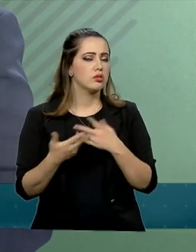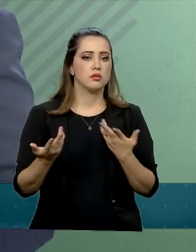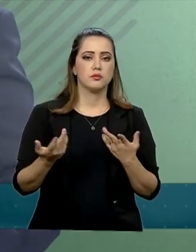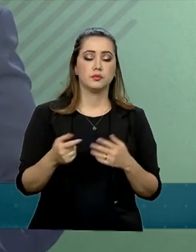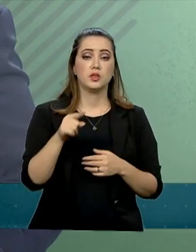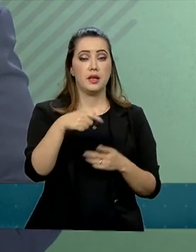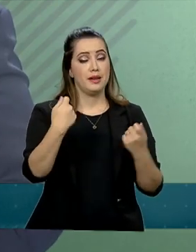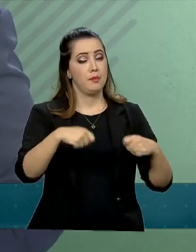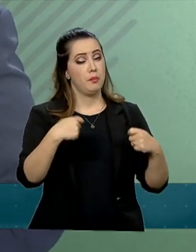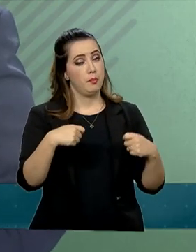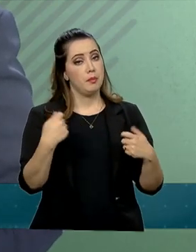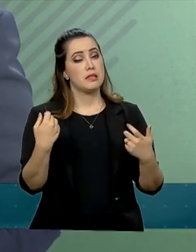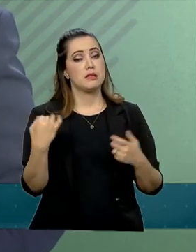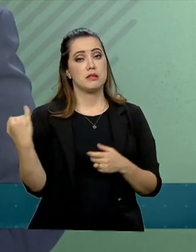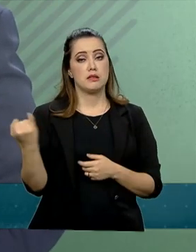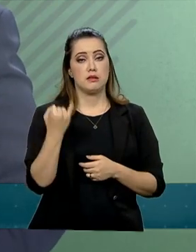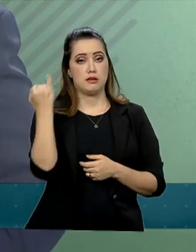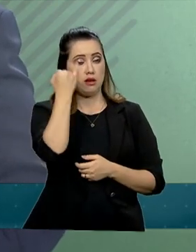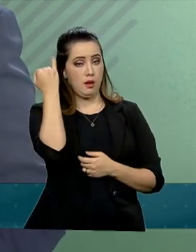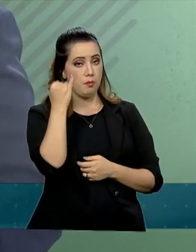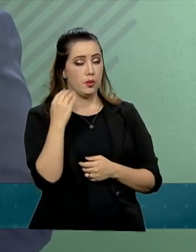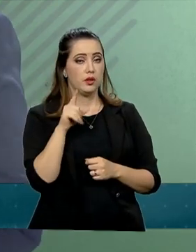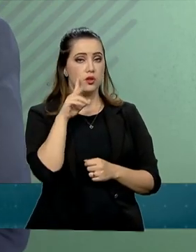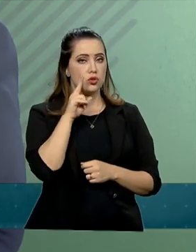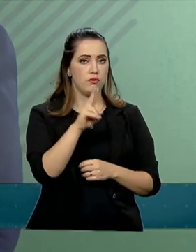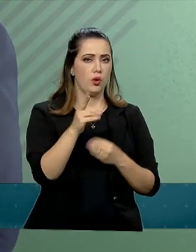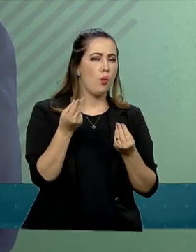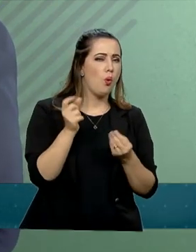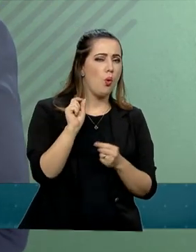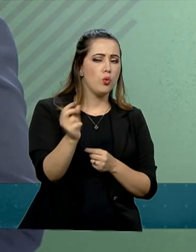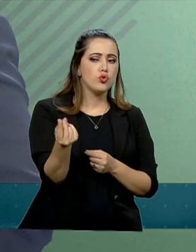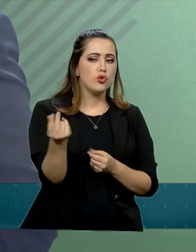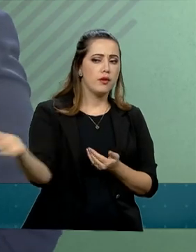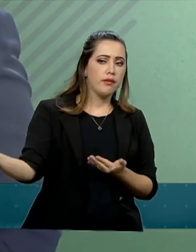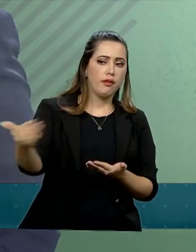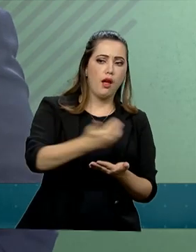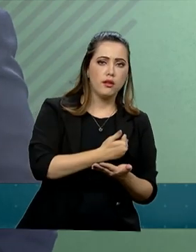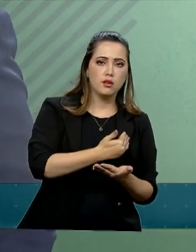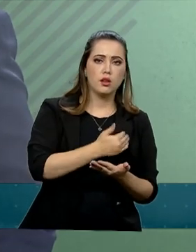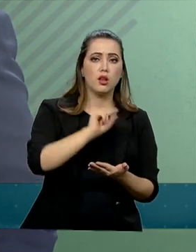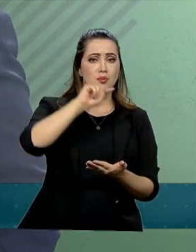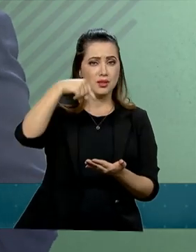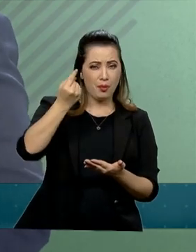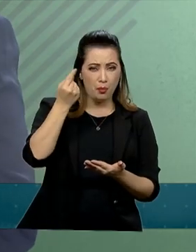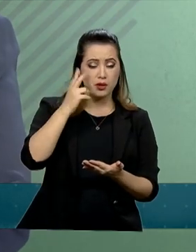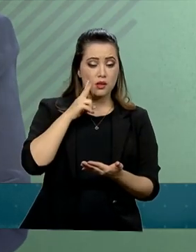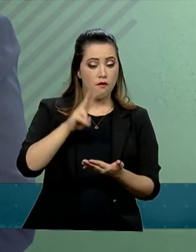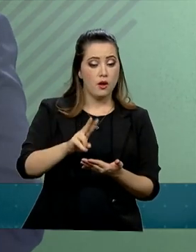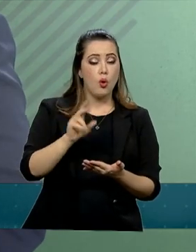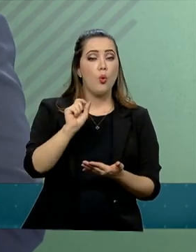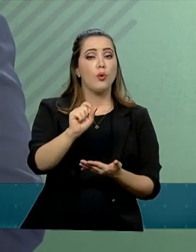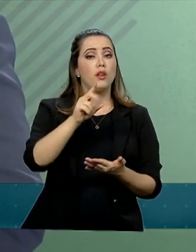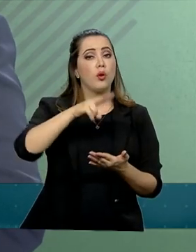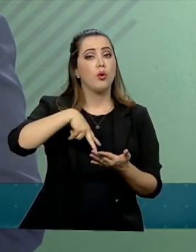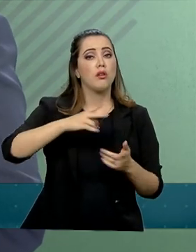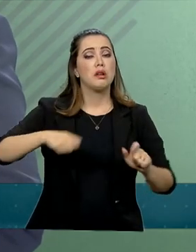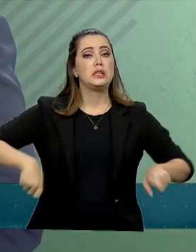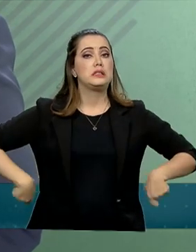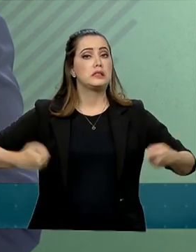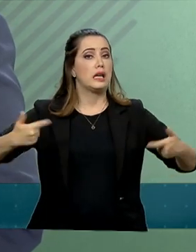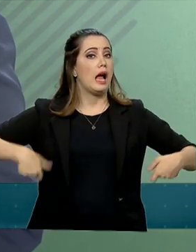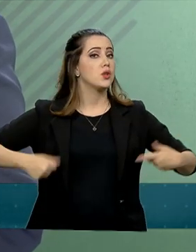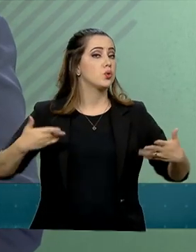financeiro que está entrando para o Estado, para o governo versus as despesas que estão previstas e, dentro desse contexto,